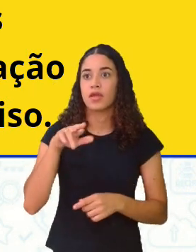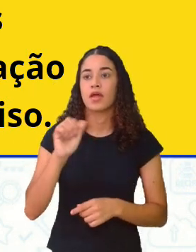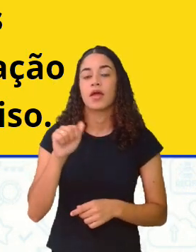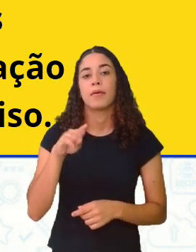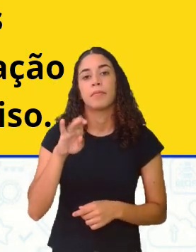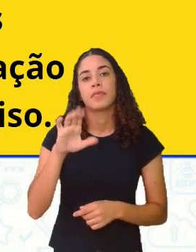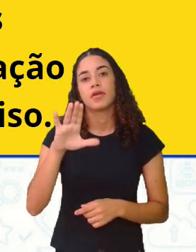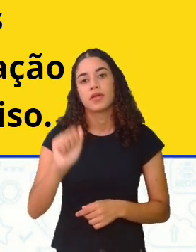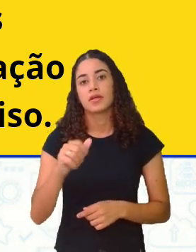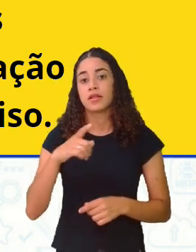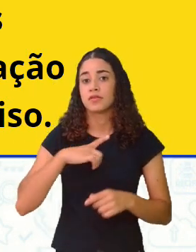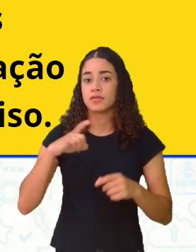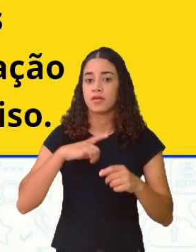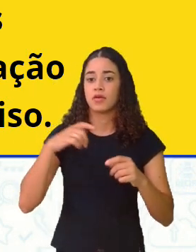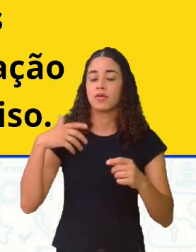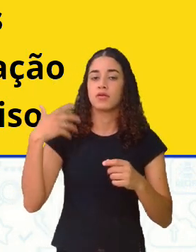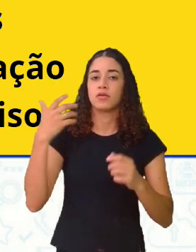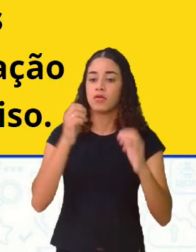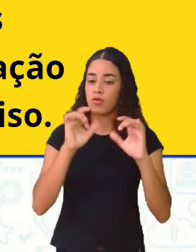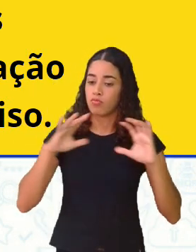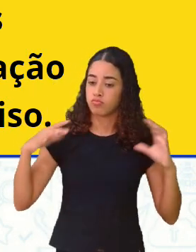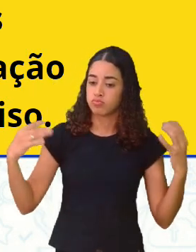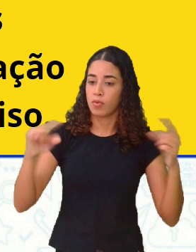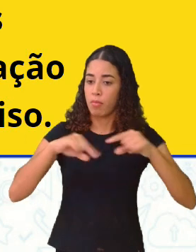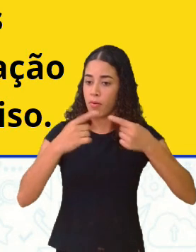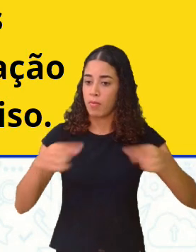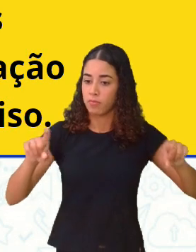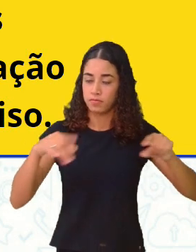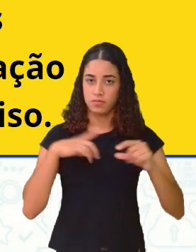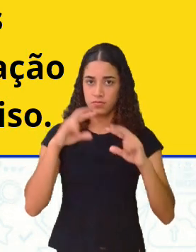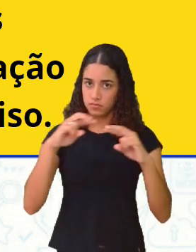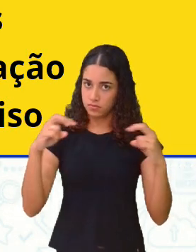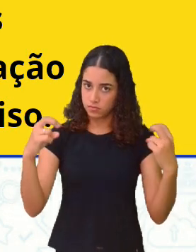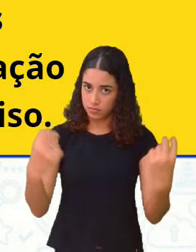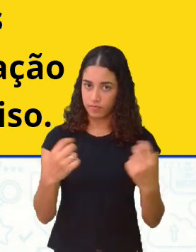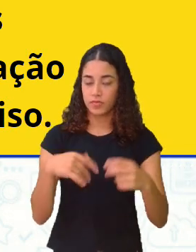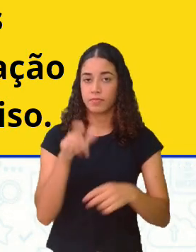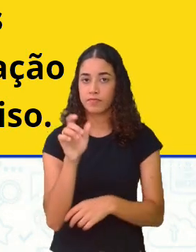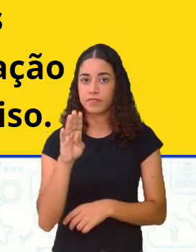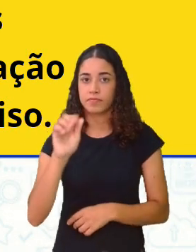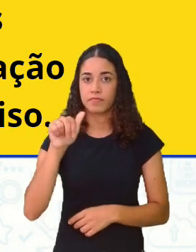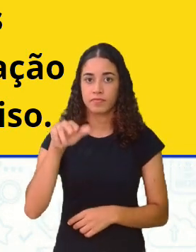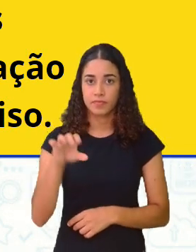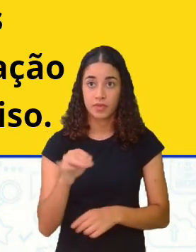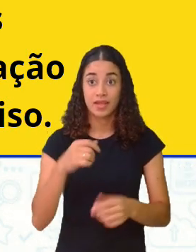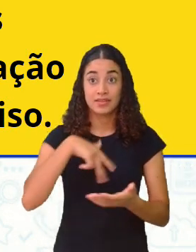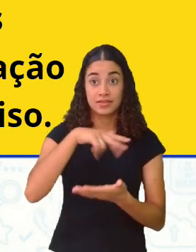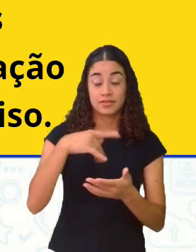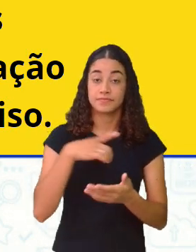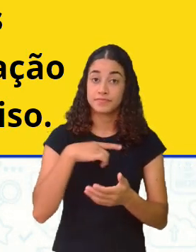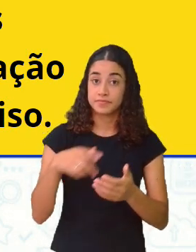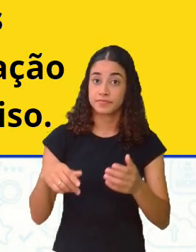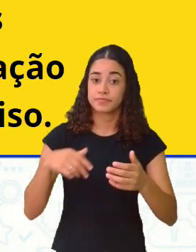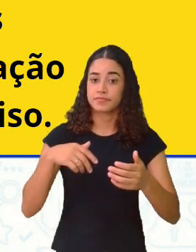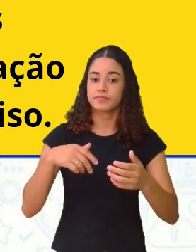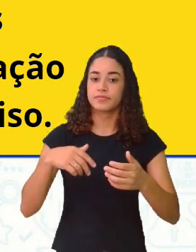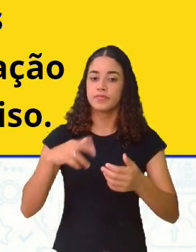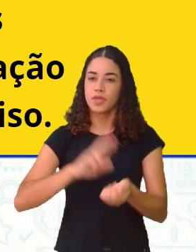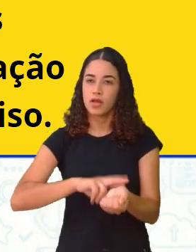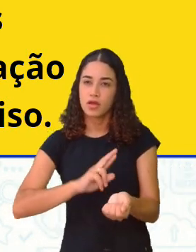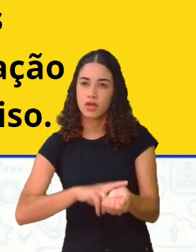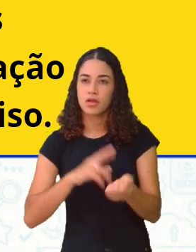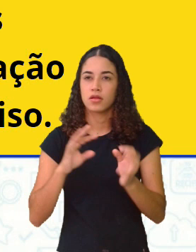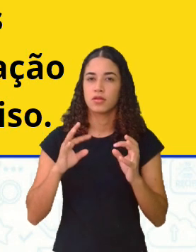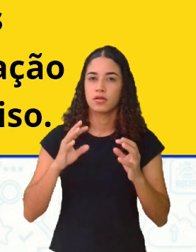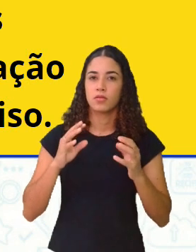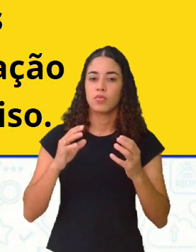orquestra belíssima, que eles chamam de banco. A dança tem passos próprios. Cada personagem tem seus passos, tem